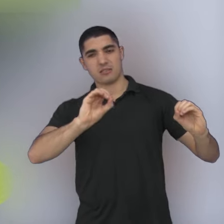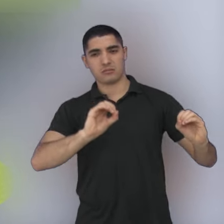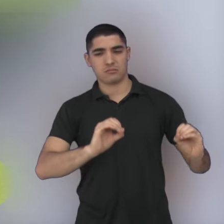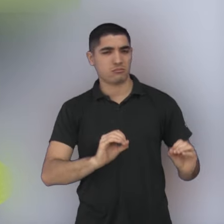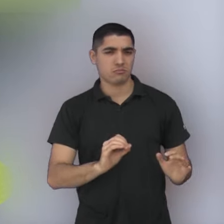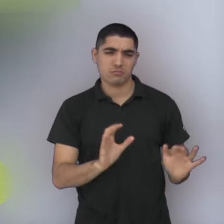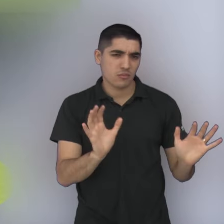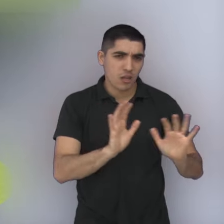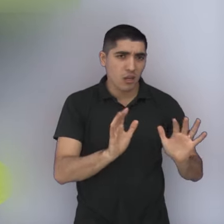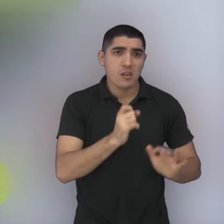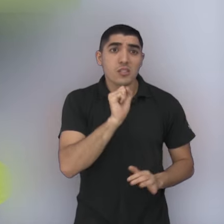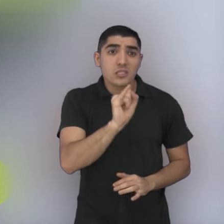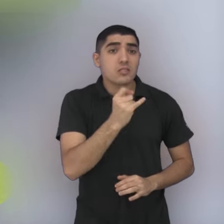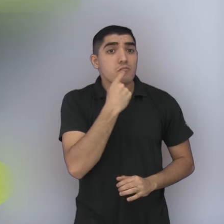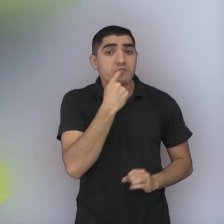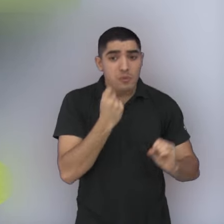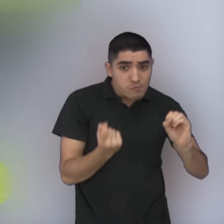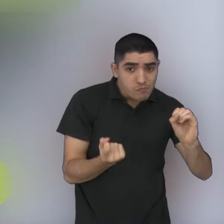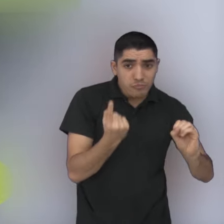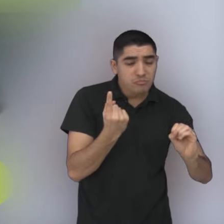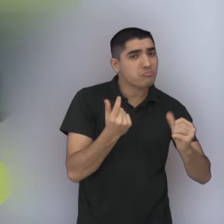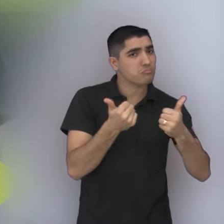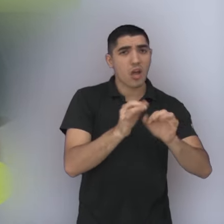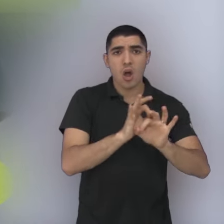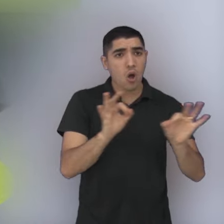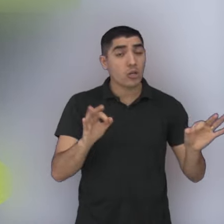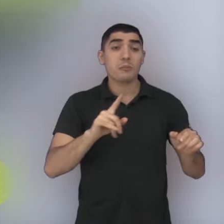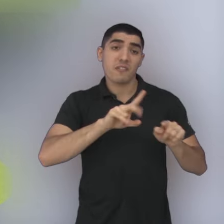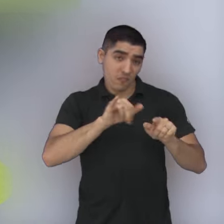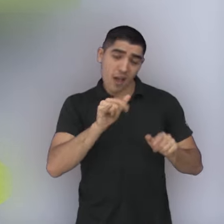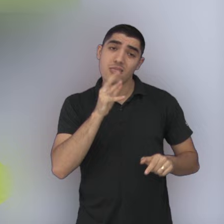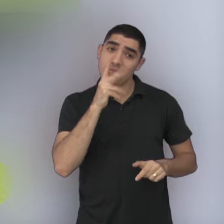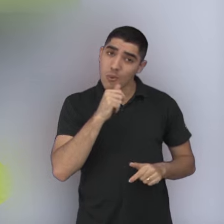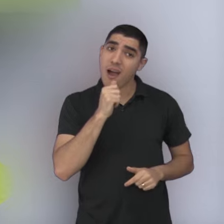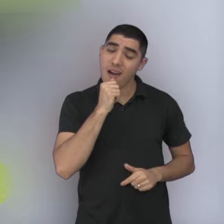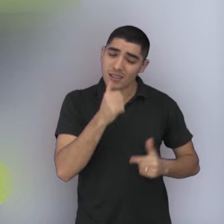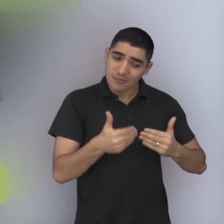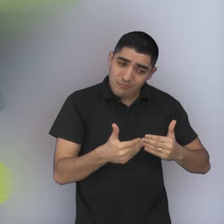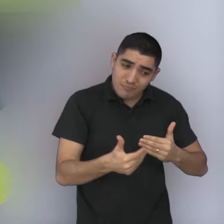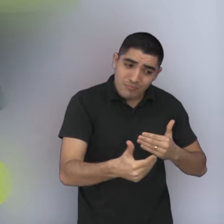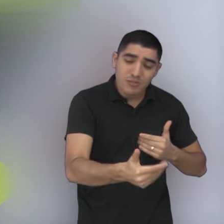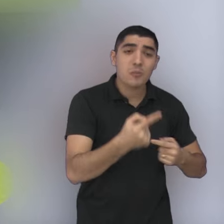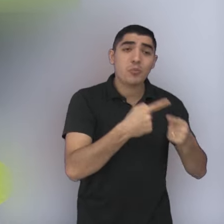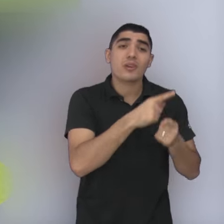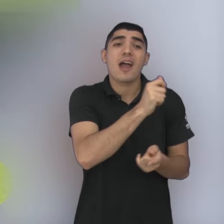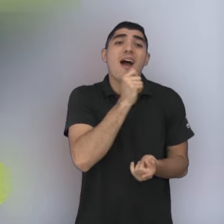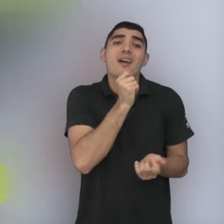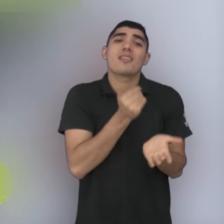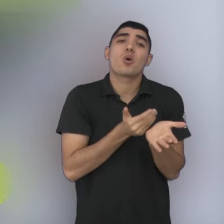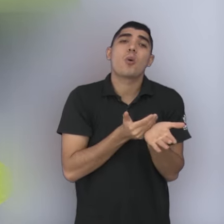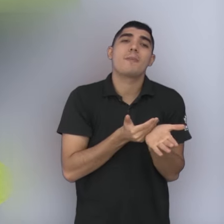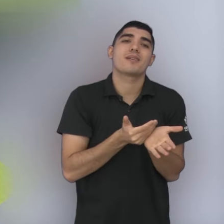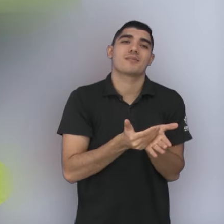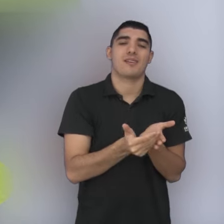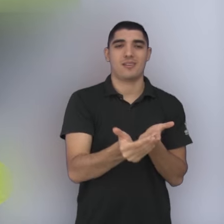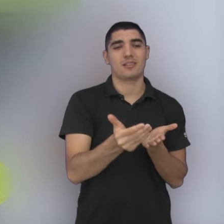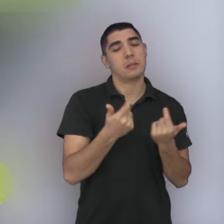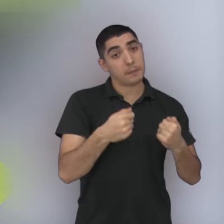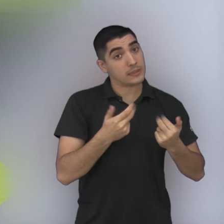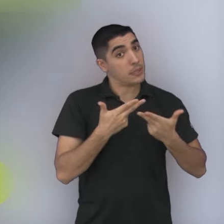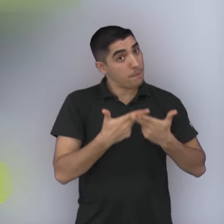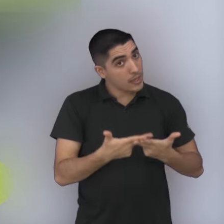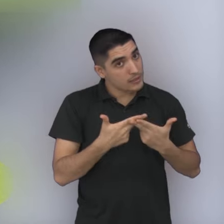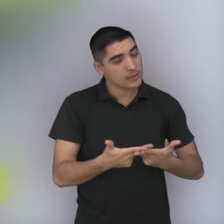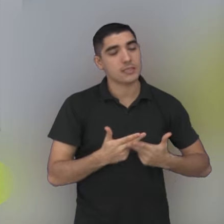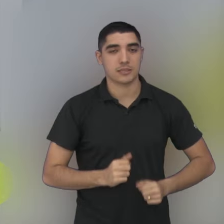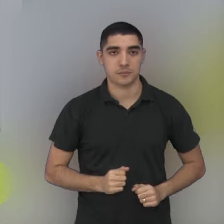0 e assim... E eu acho que vai demorar um pouquinho nesse primeiro jogo a dar uma engrenada, porque é um trabalho que começa, Então, tem que ter um pouquinho de paciência, pelo